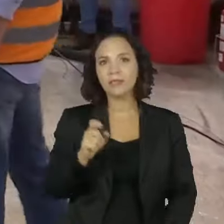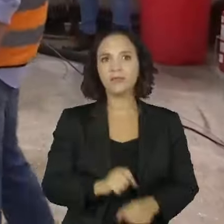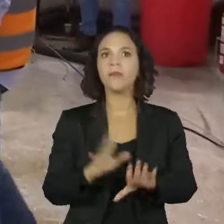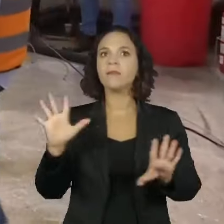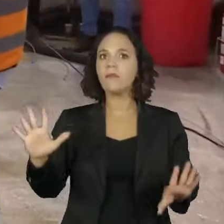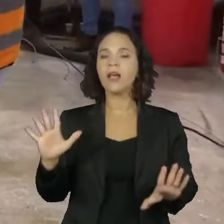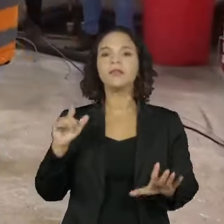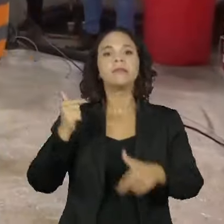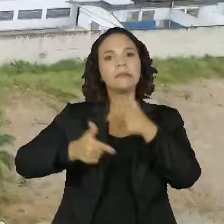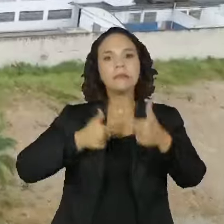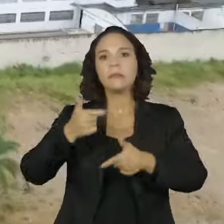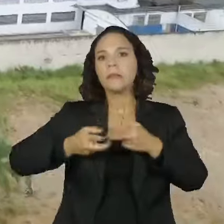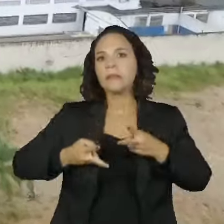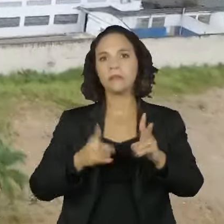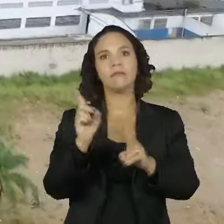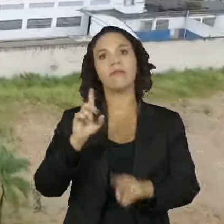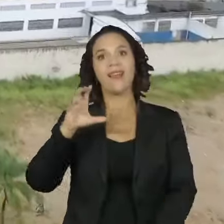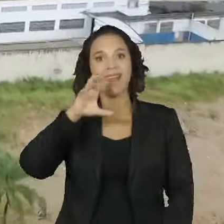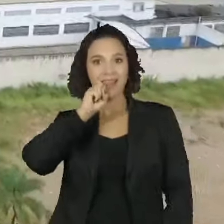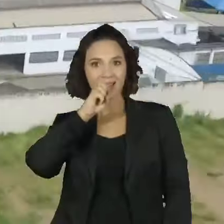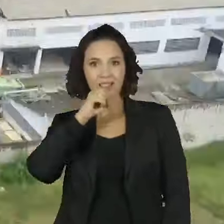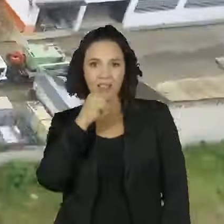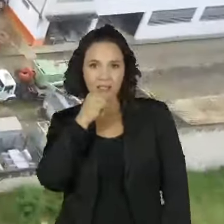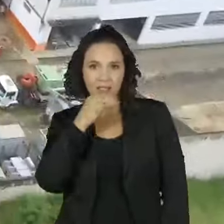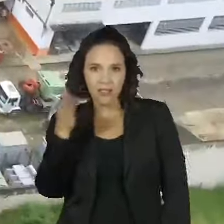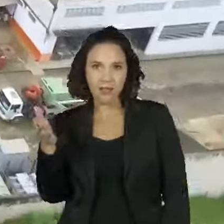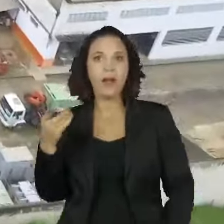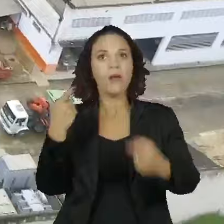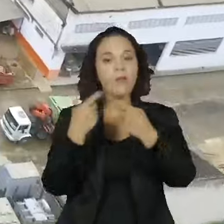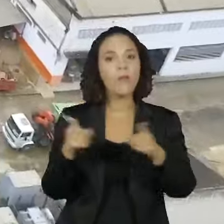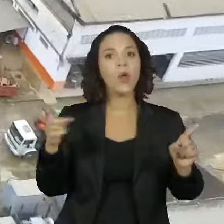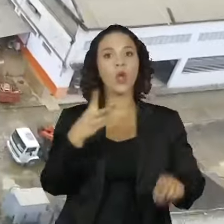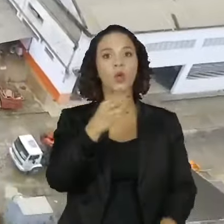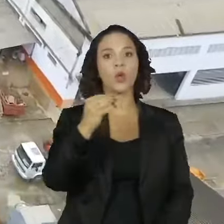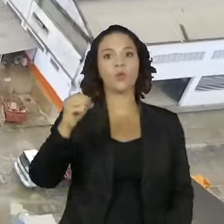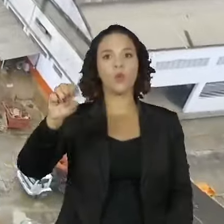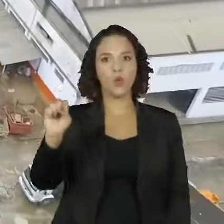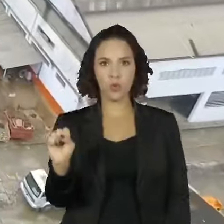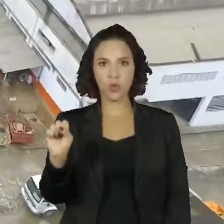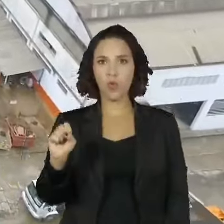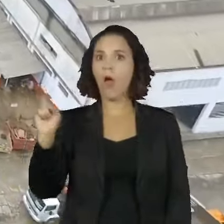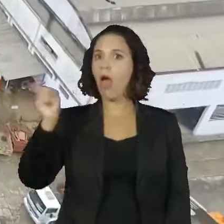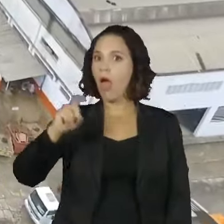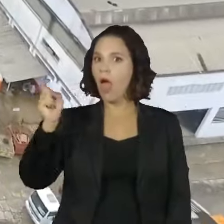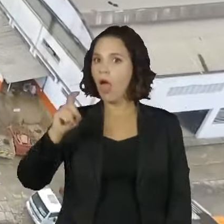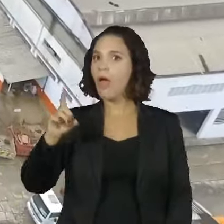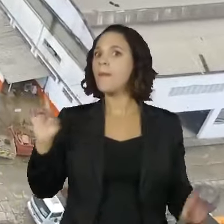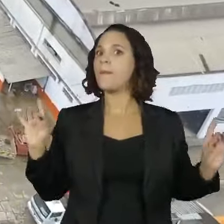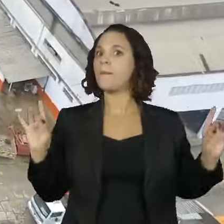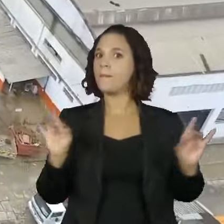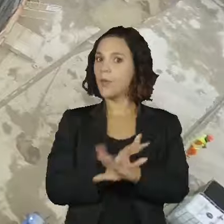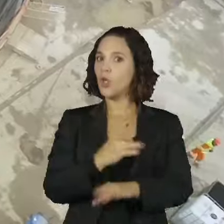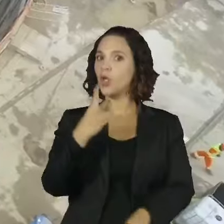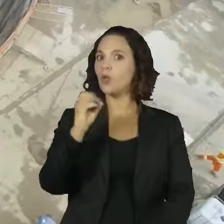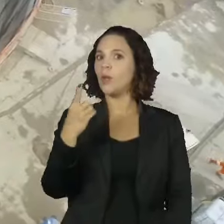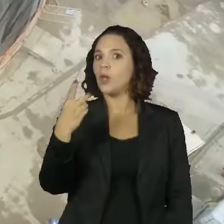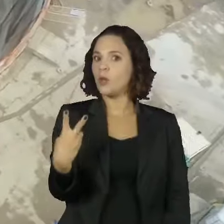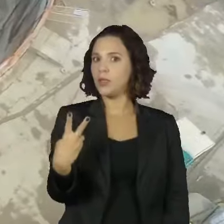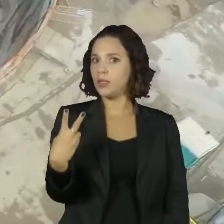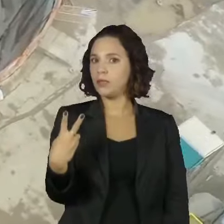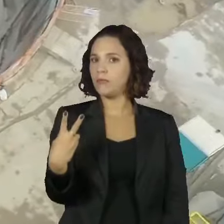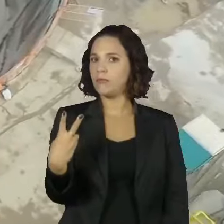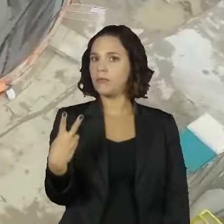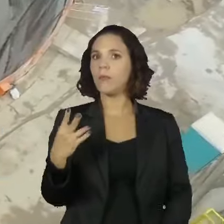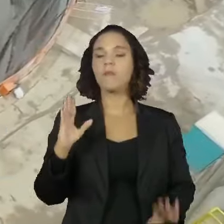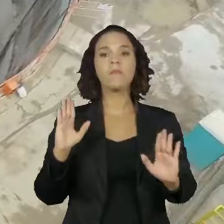não é constante. A linha Laranja, por exemplo, foi lançada em 2008 e deveria ter sido inaugurada em 2012. A